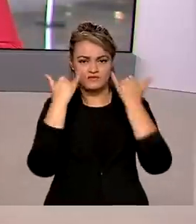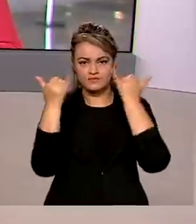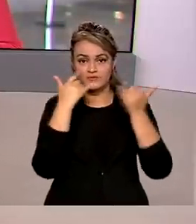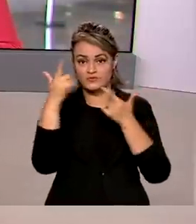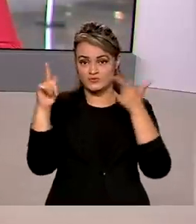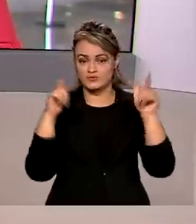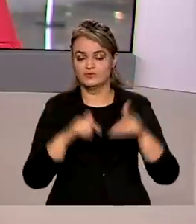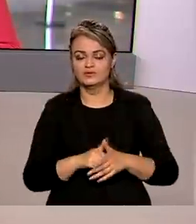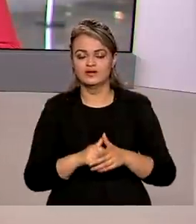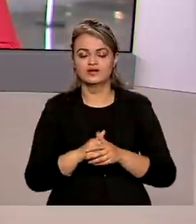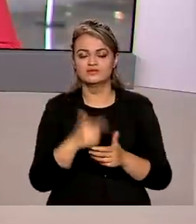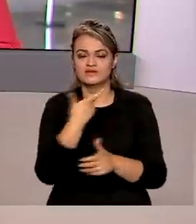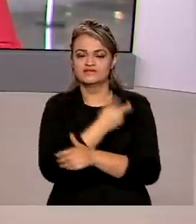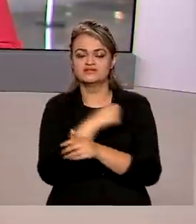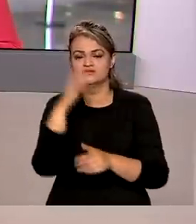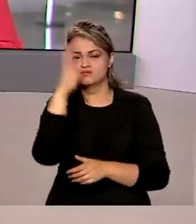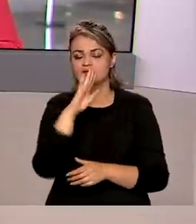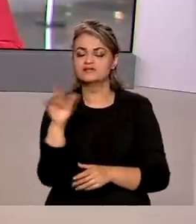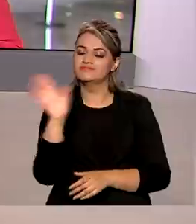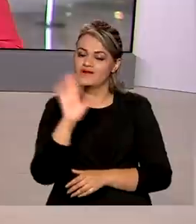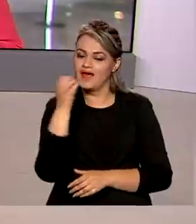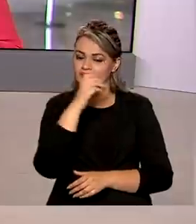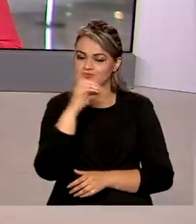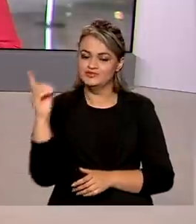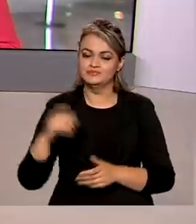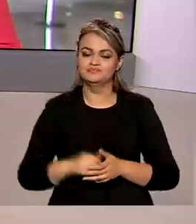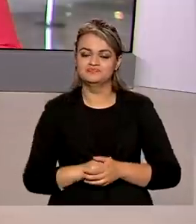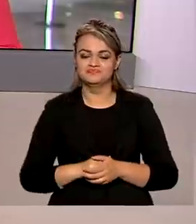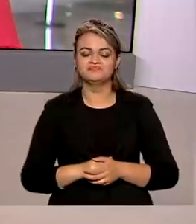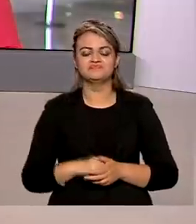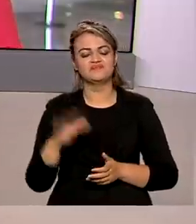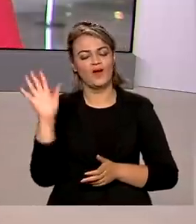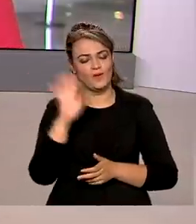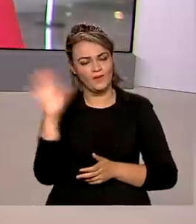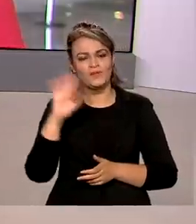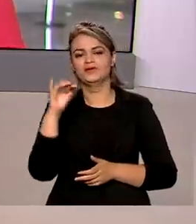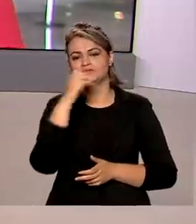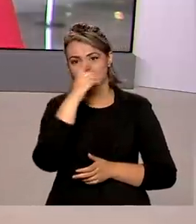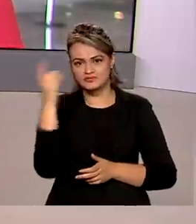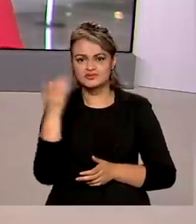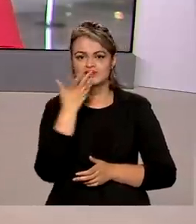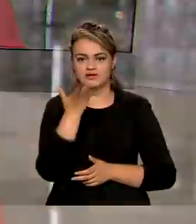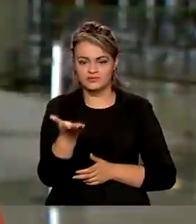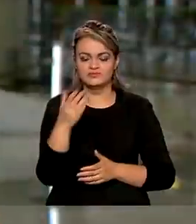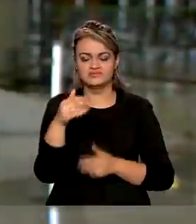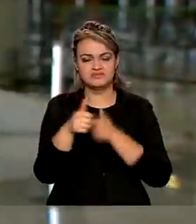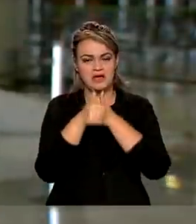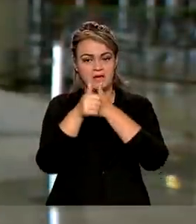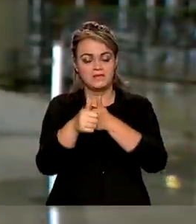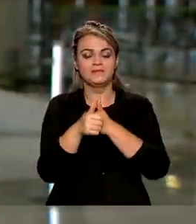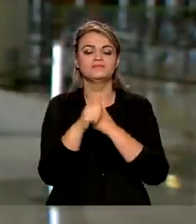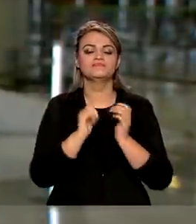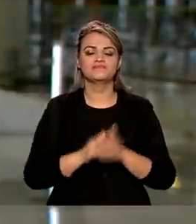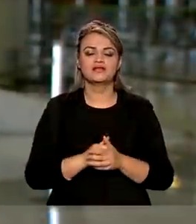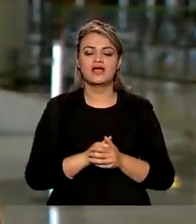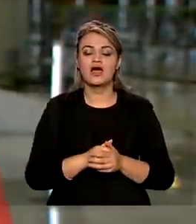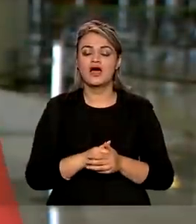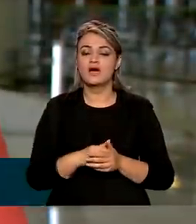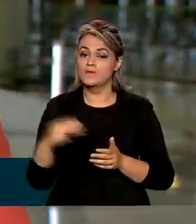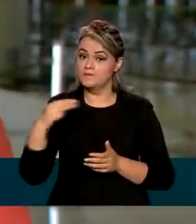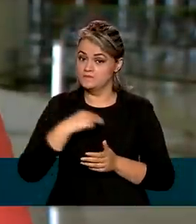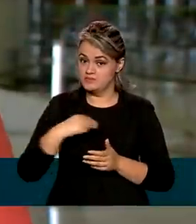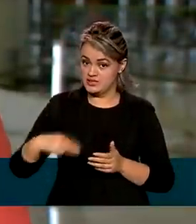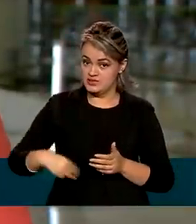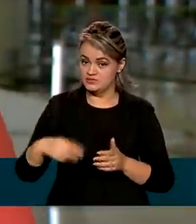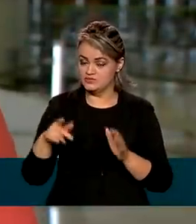informações sobre a vacinação no país. Bom dia, Márcia. Oi, Renata. Bom dia para você e bom dia a todos que nos acompanham. Olha só, o ministro da